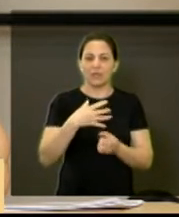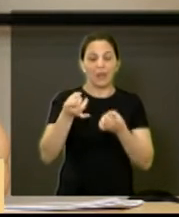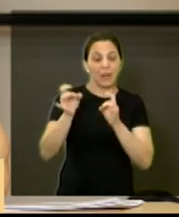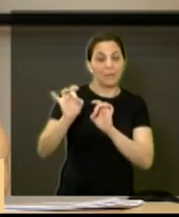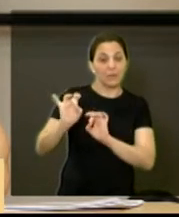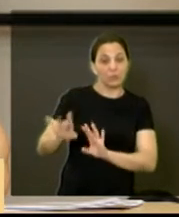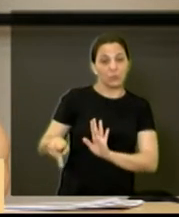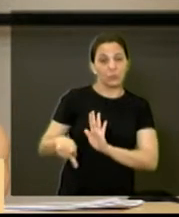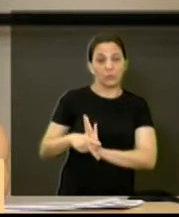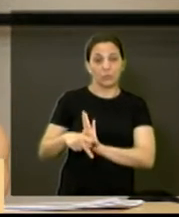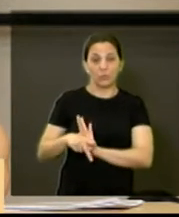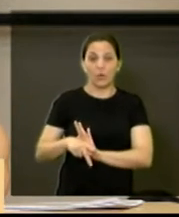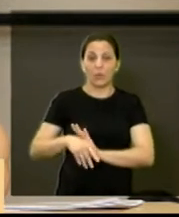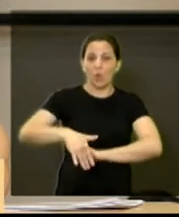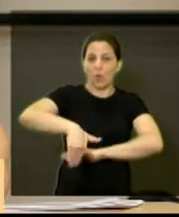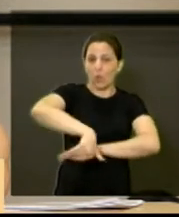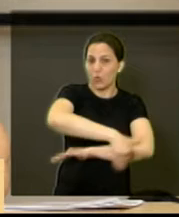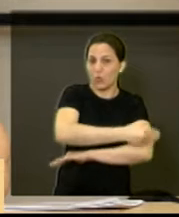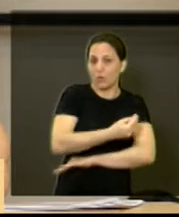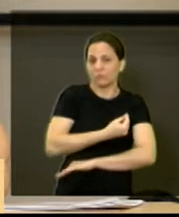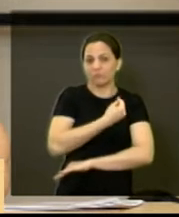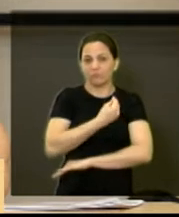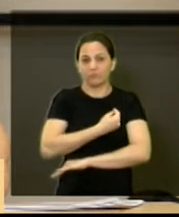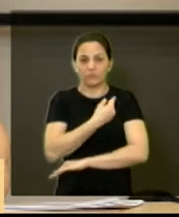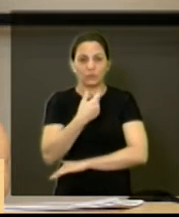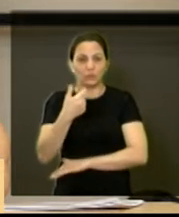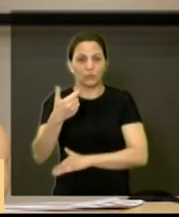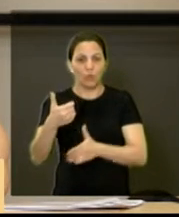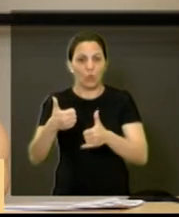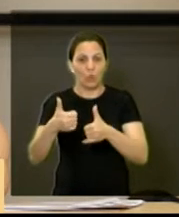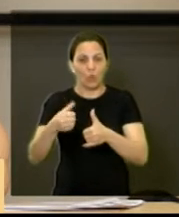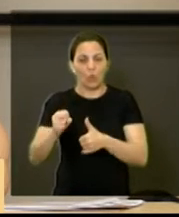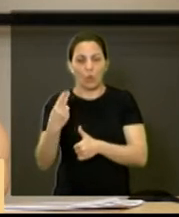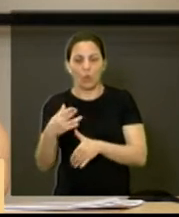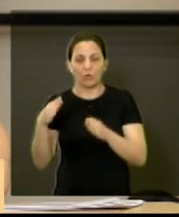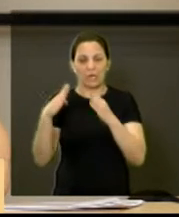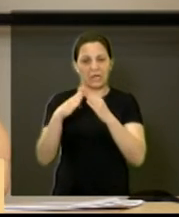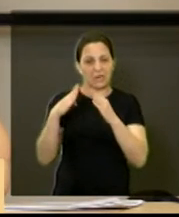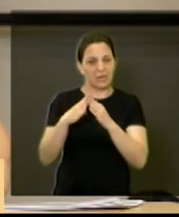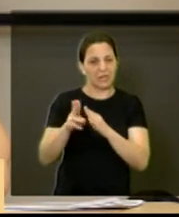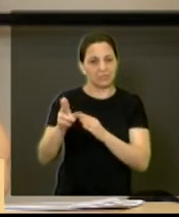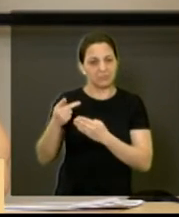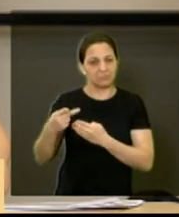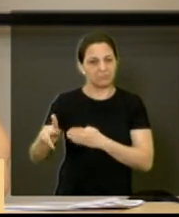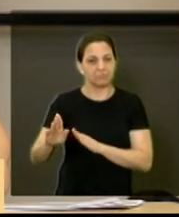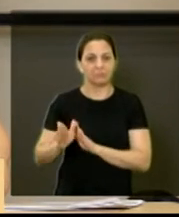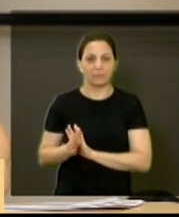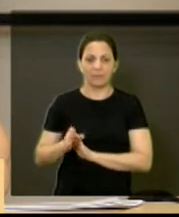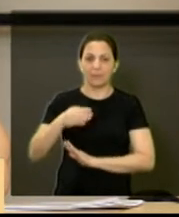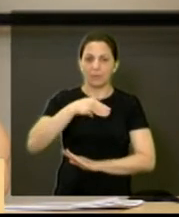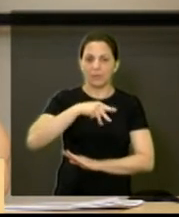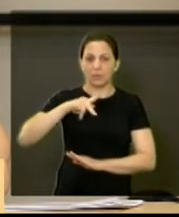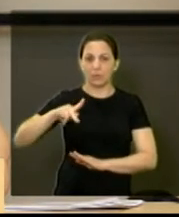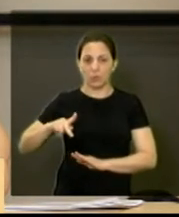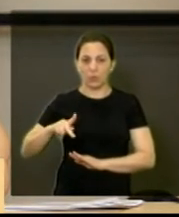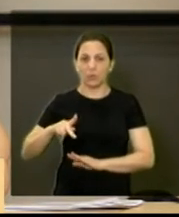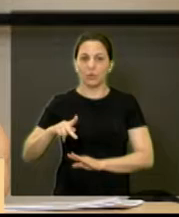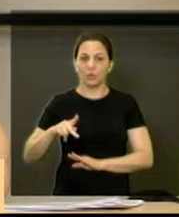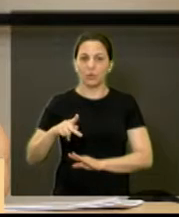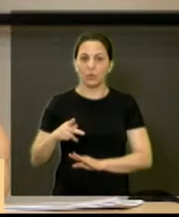abandono, ou pelas ruas, ou em um imóvel, e o Ministério Público acaba